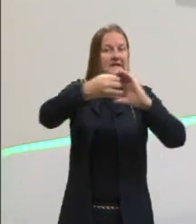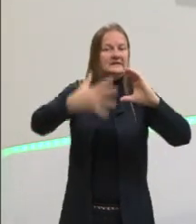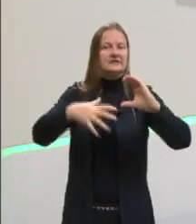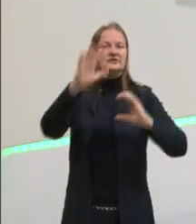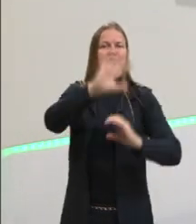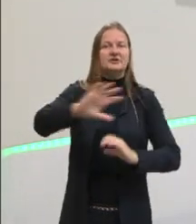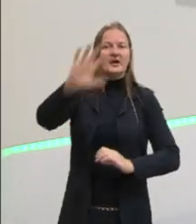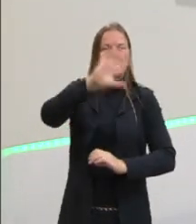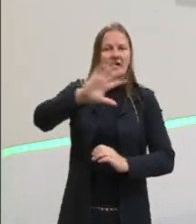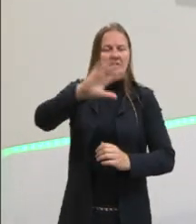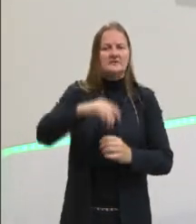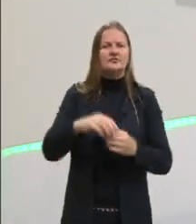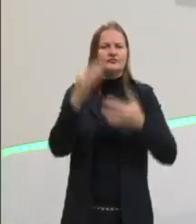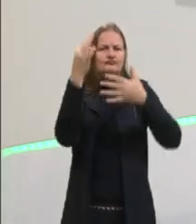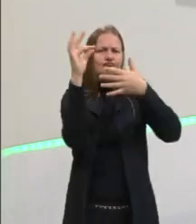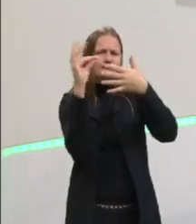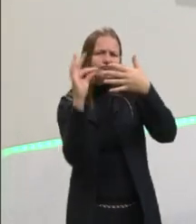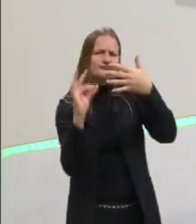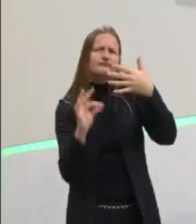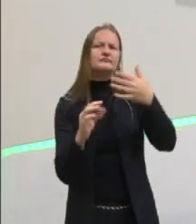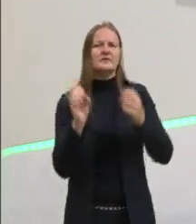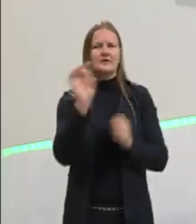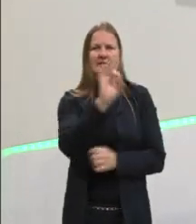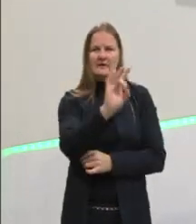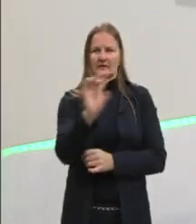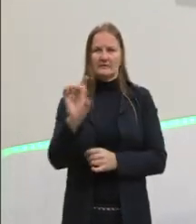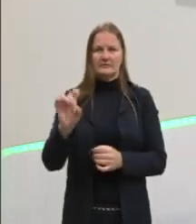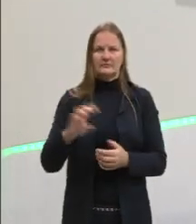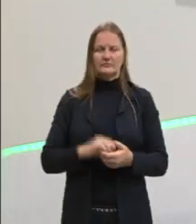nas peculiaridades de cada um. Certo?